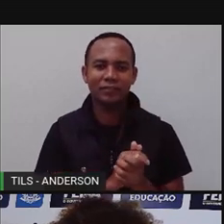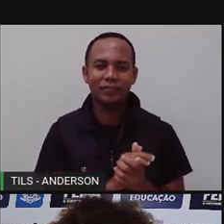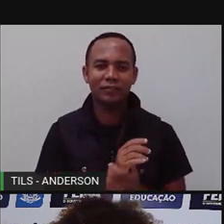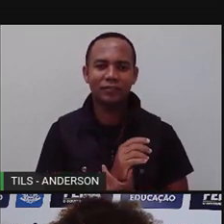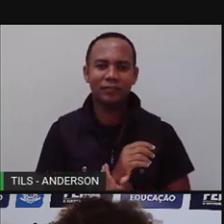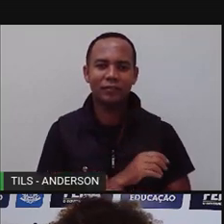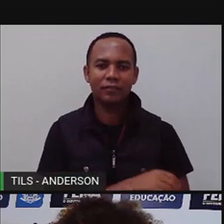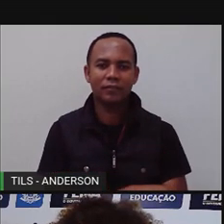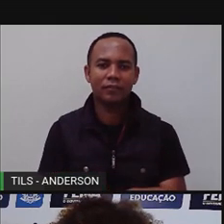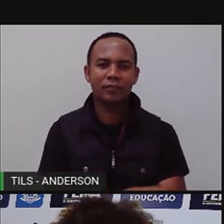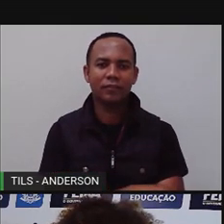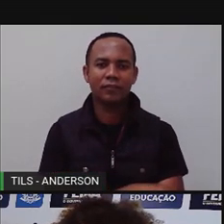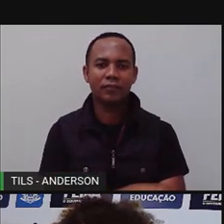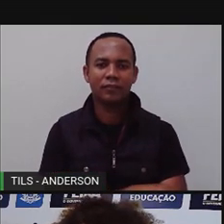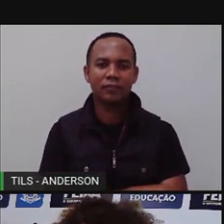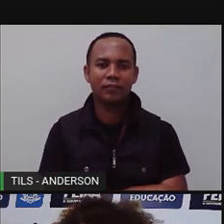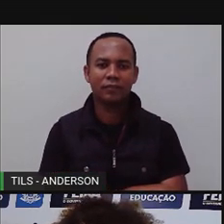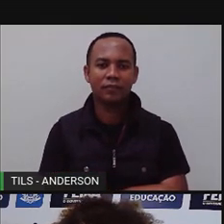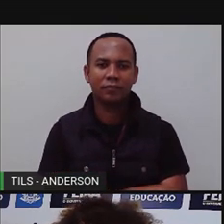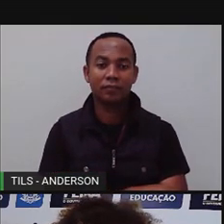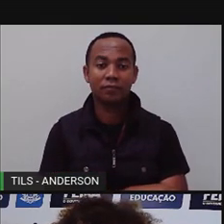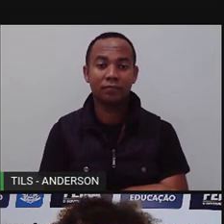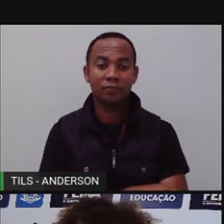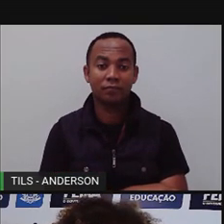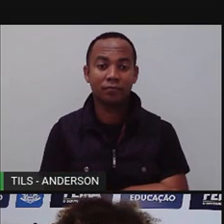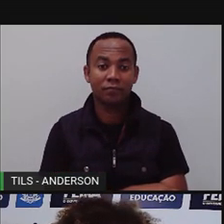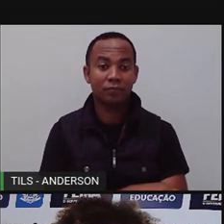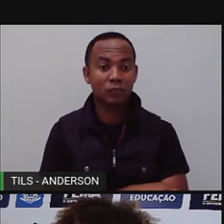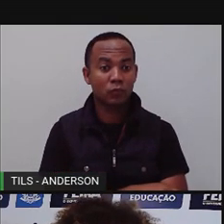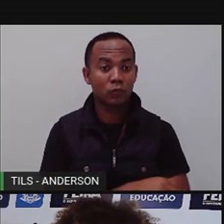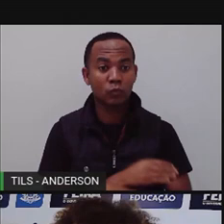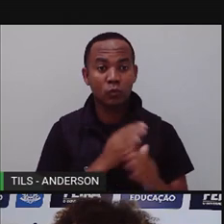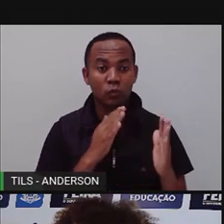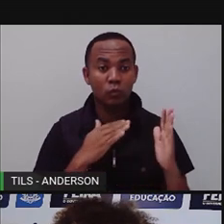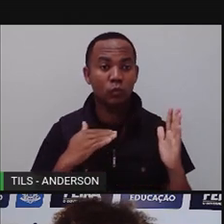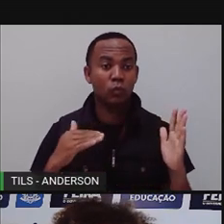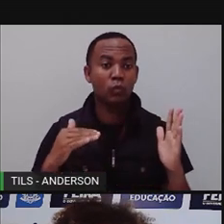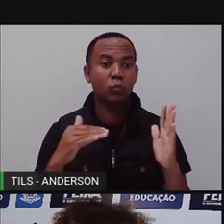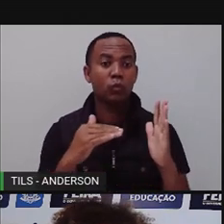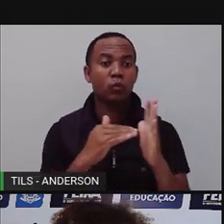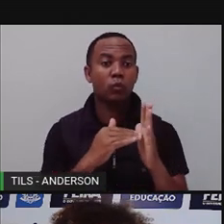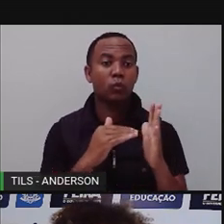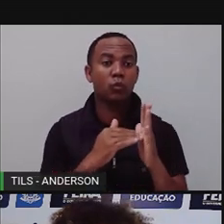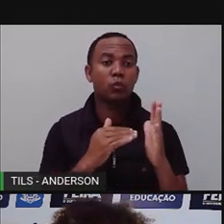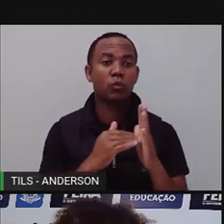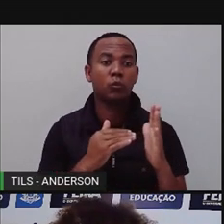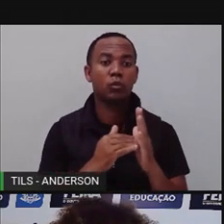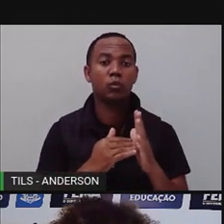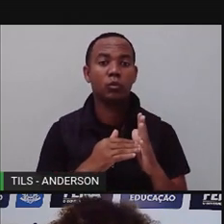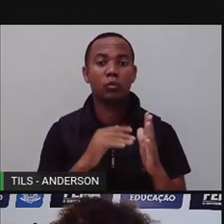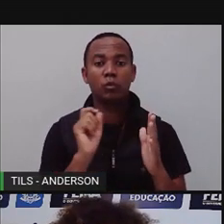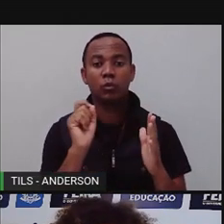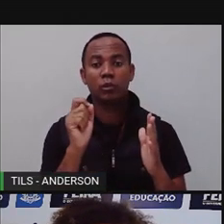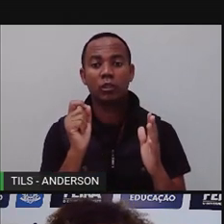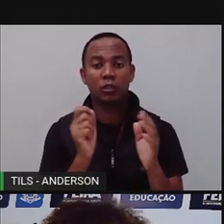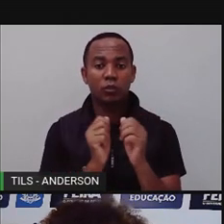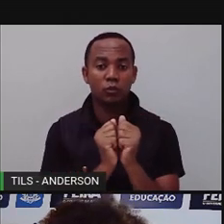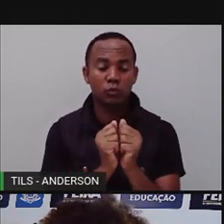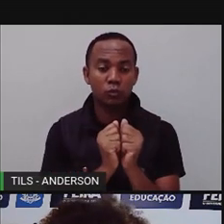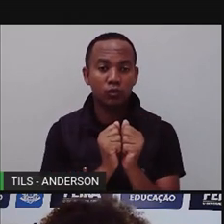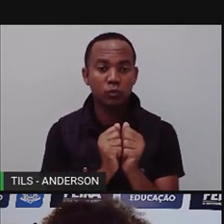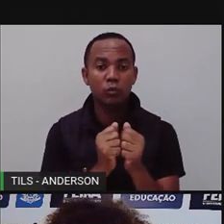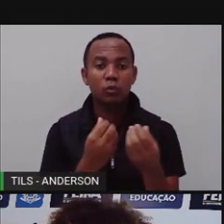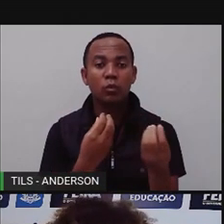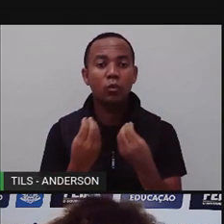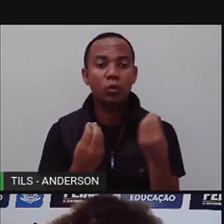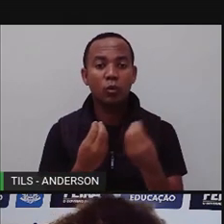Vamos lá. Bom, todos os seres vivos, né? Se relacionam uns com os